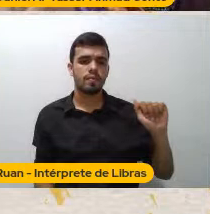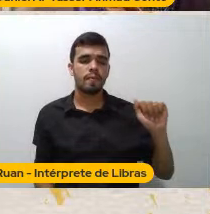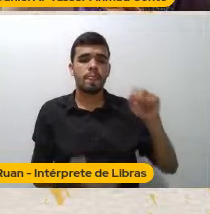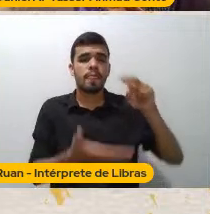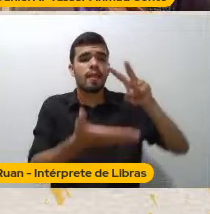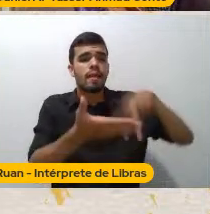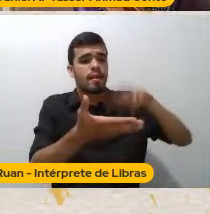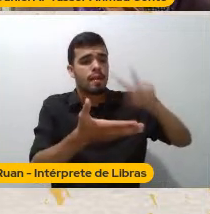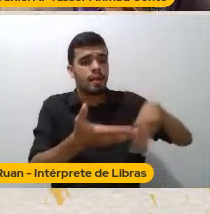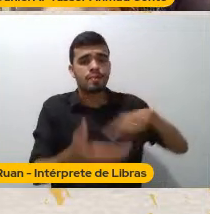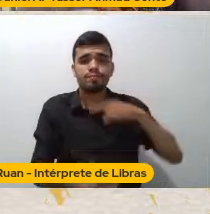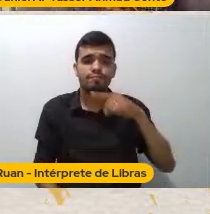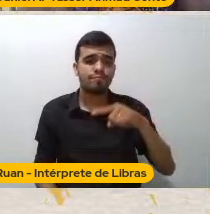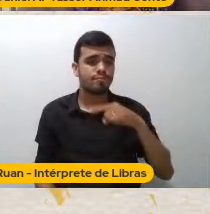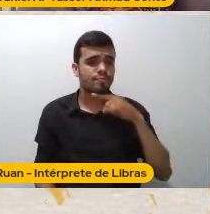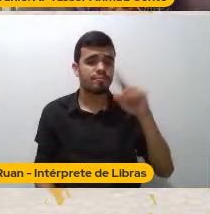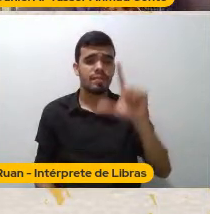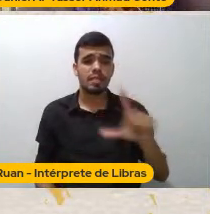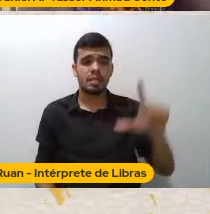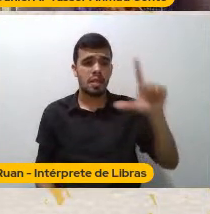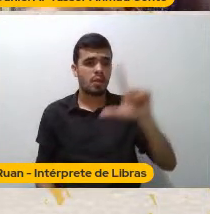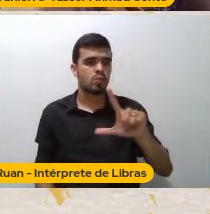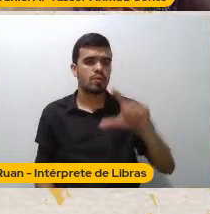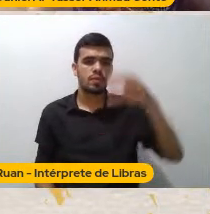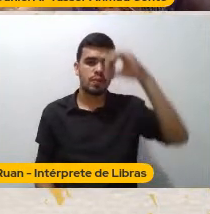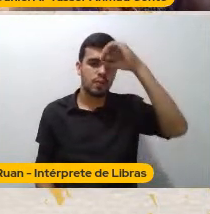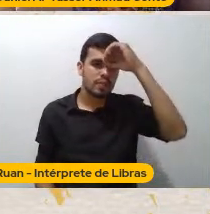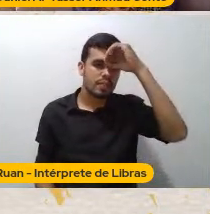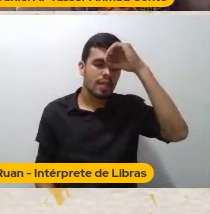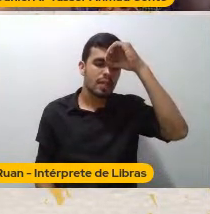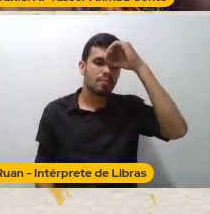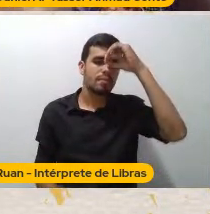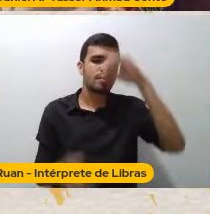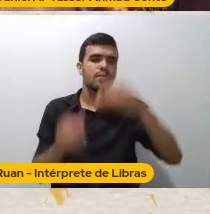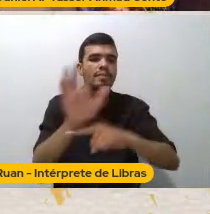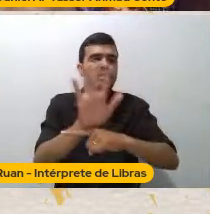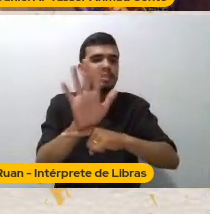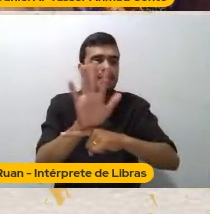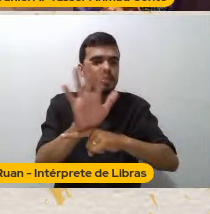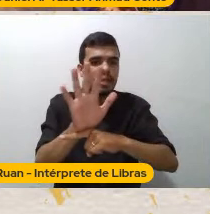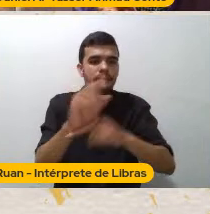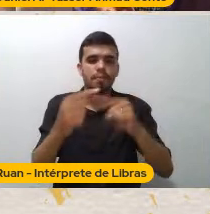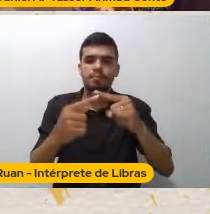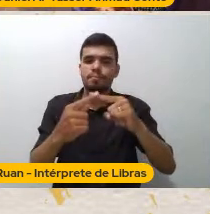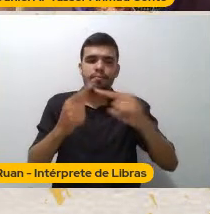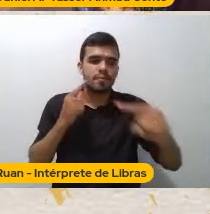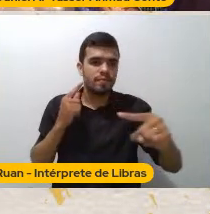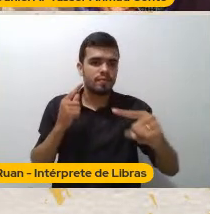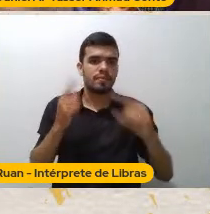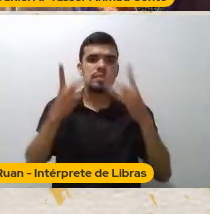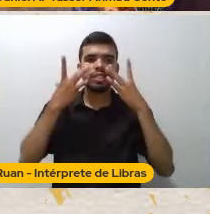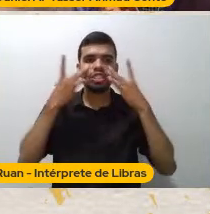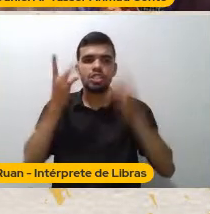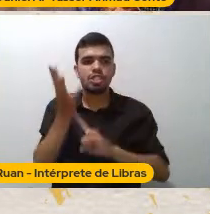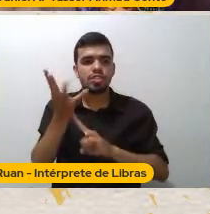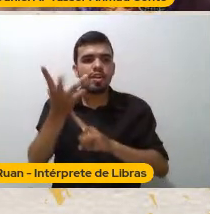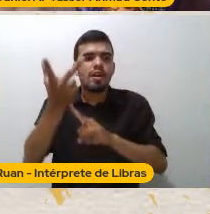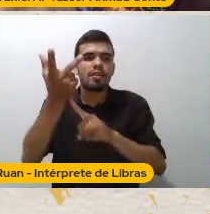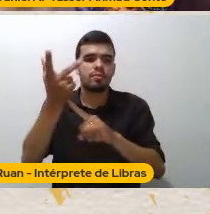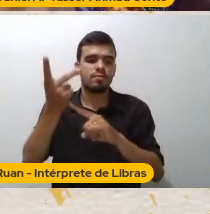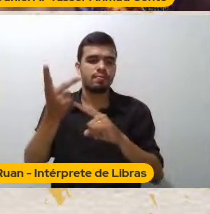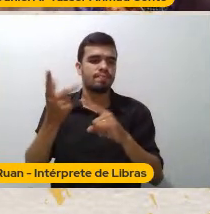privado Do cinema Que é privado Do teatro Eu vivo Numa cidade Porto Alegre Que é um horror